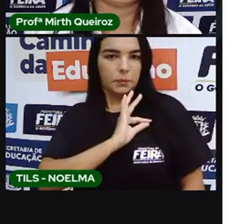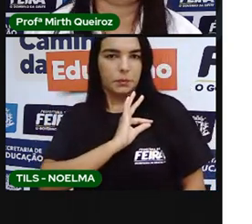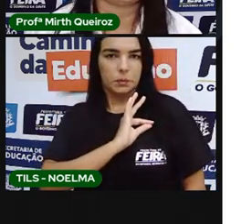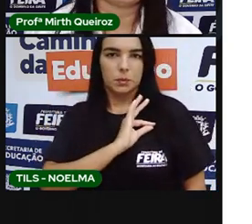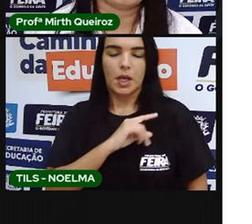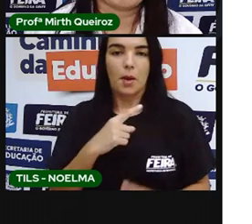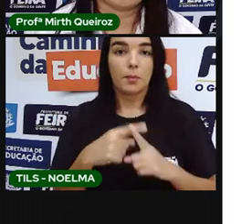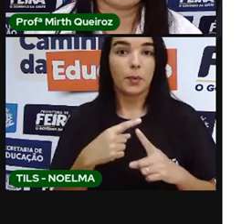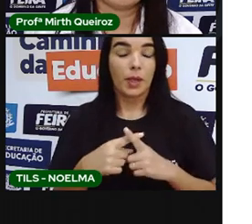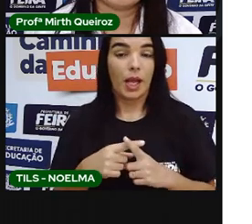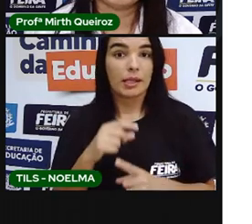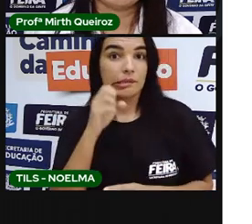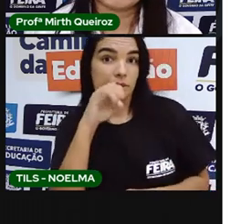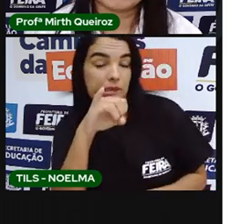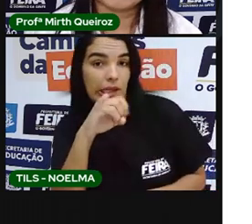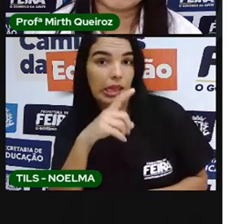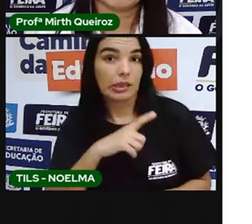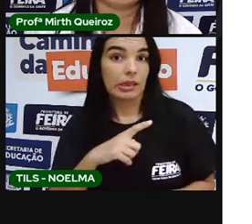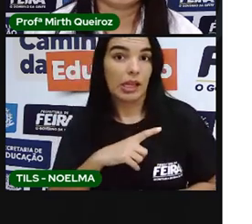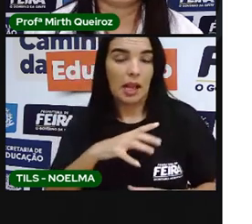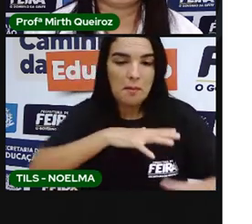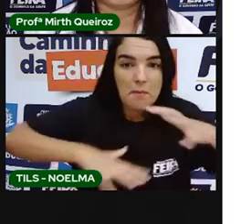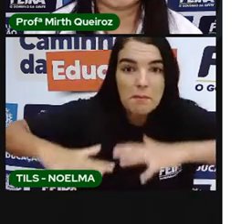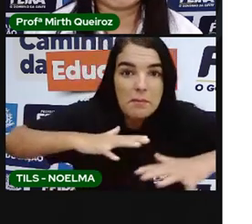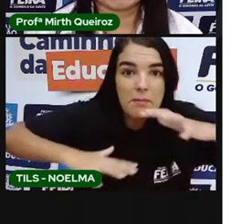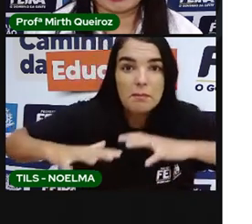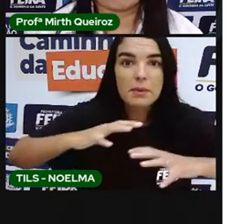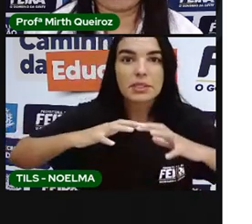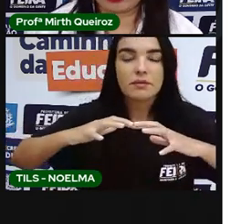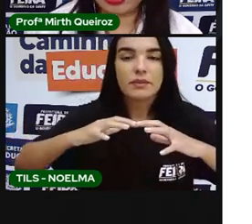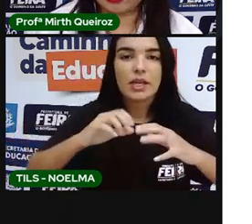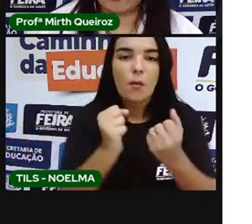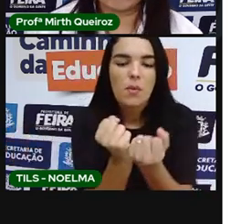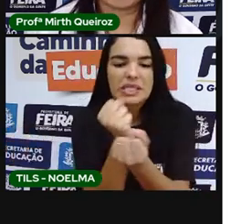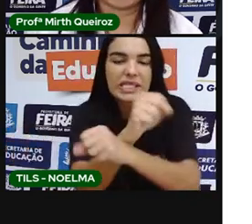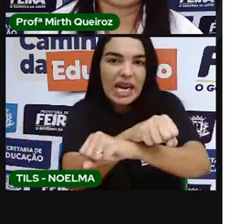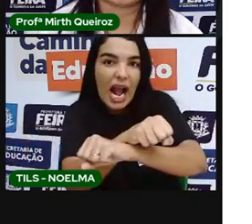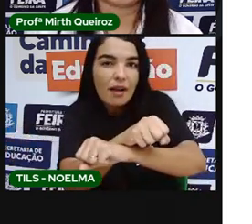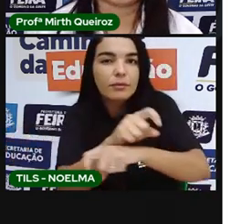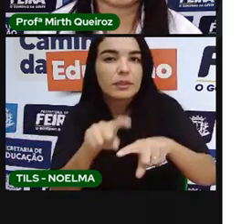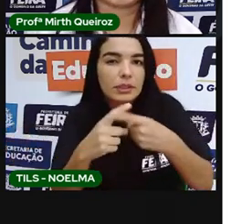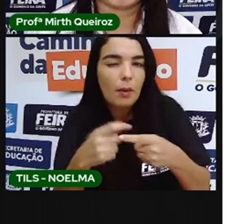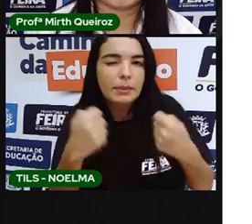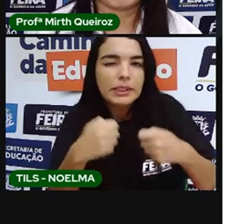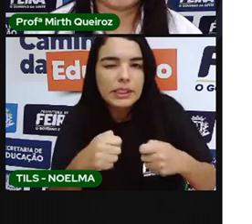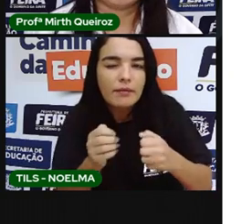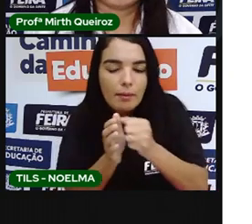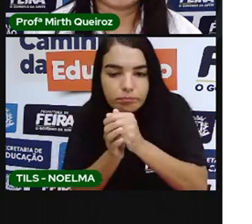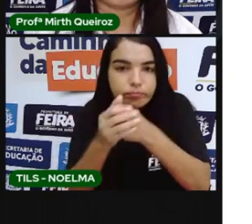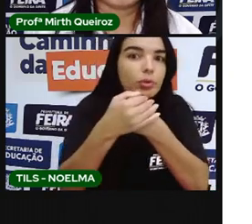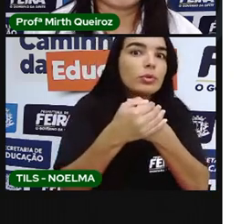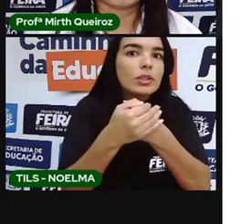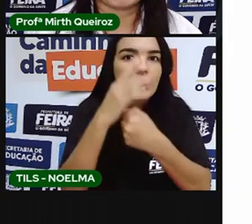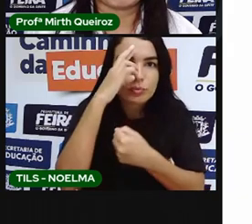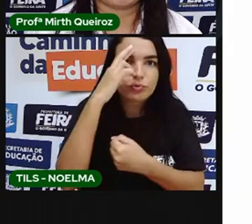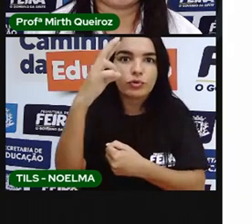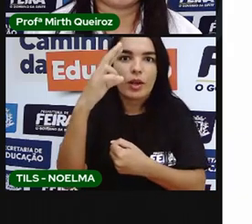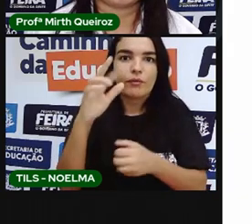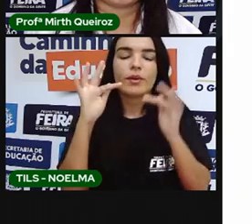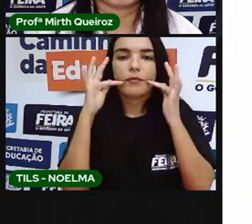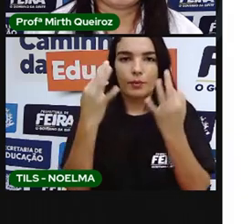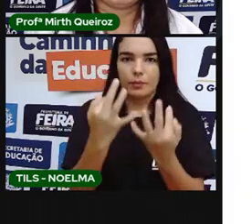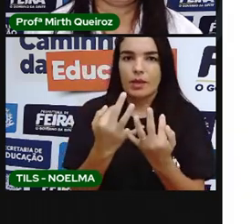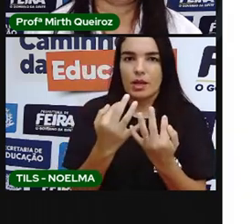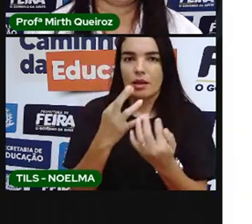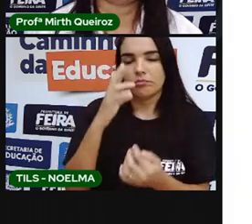com medo de alguma manifestação dos escravos, né? Então, era uma forma de proteger os senhores de engenho.